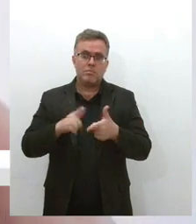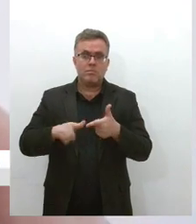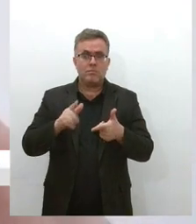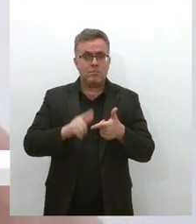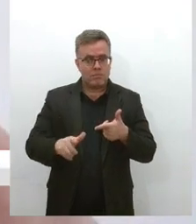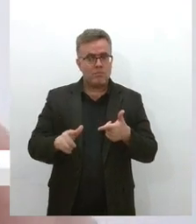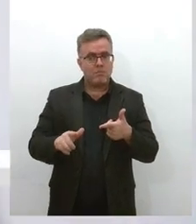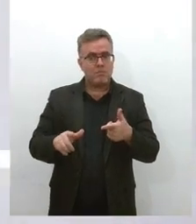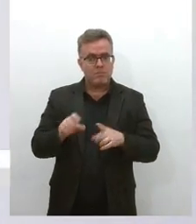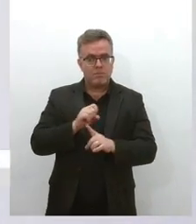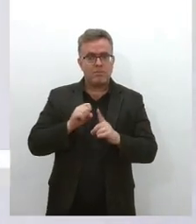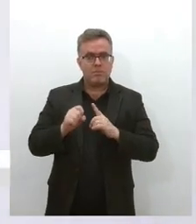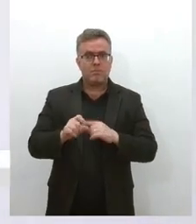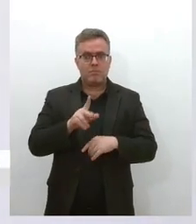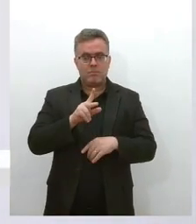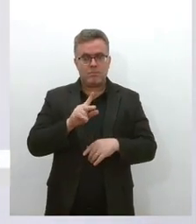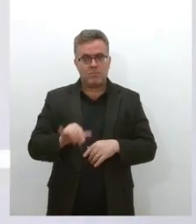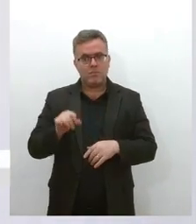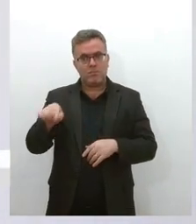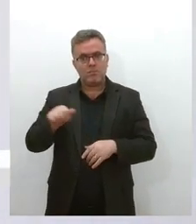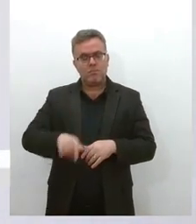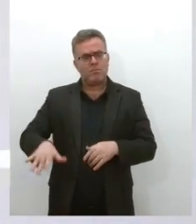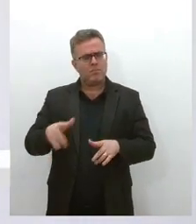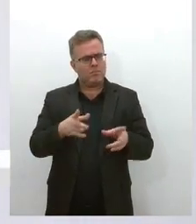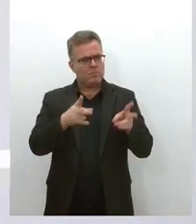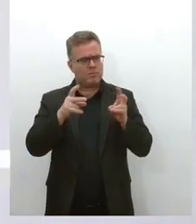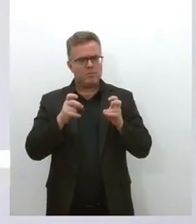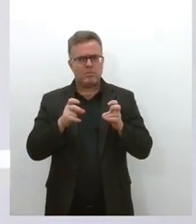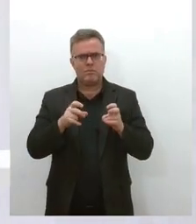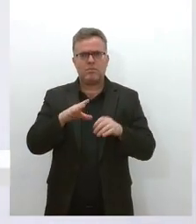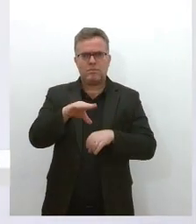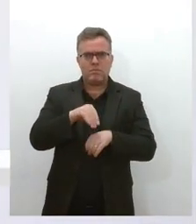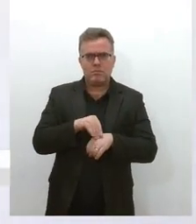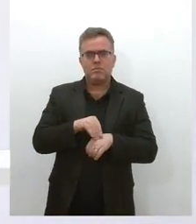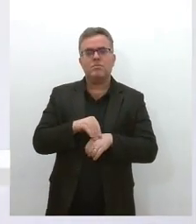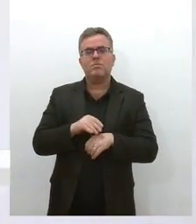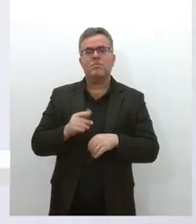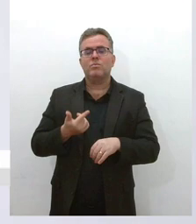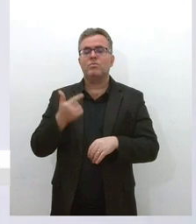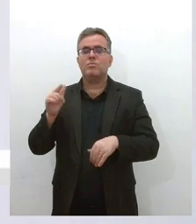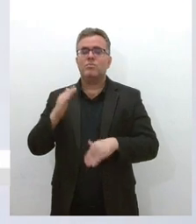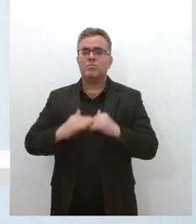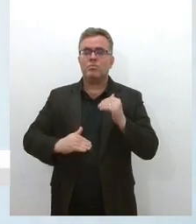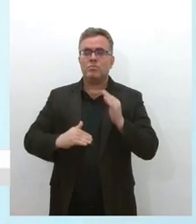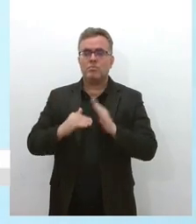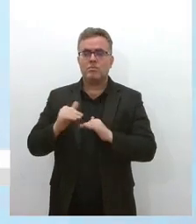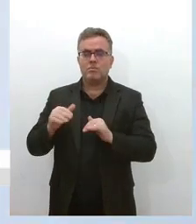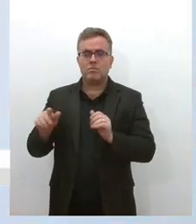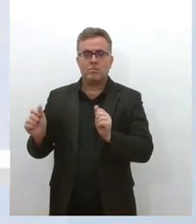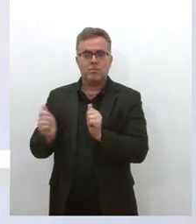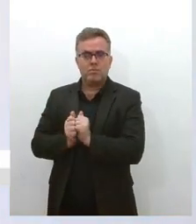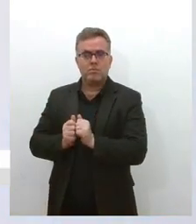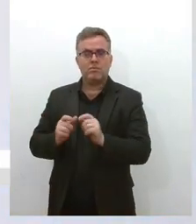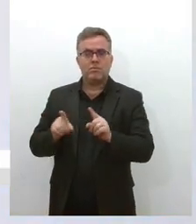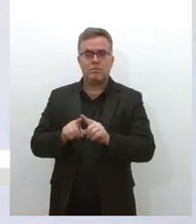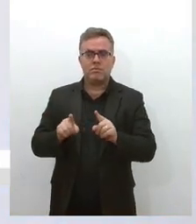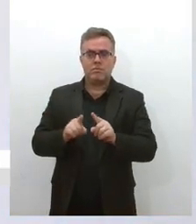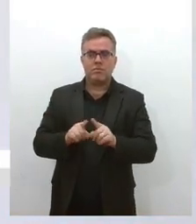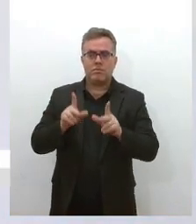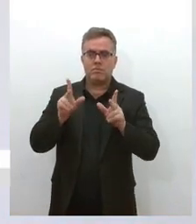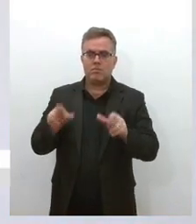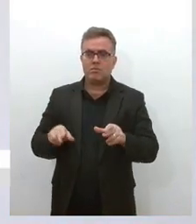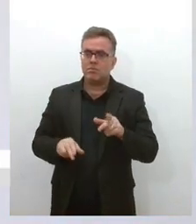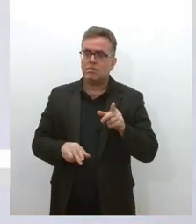de um assistente social, e por trás desse birô também tem um profissional, muitas vezes, igualmente